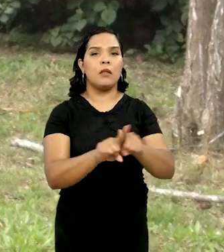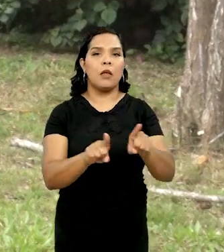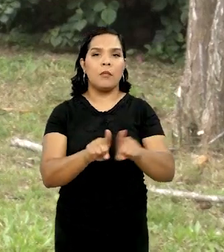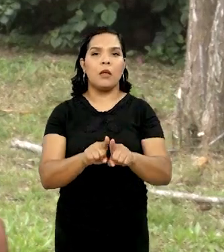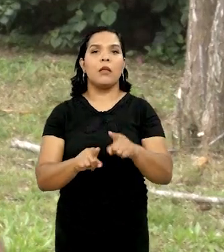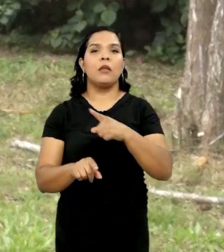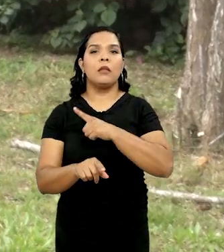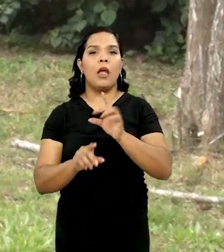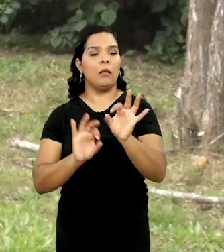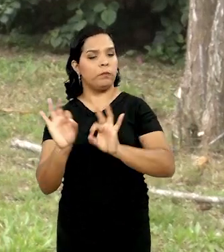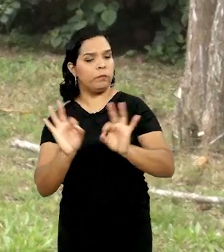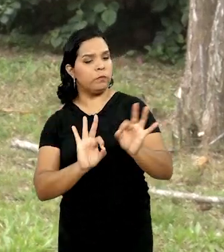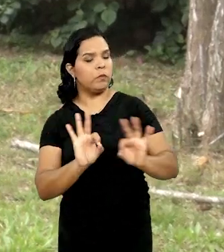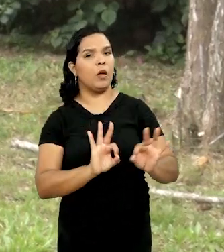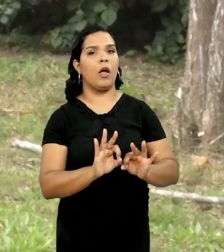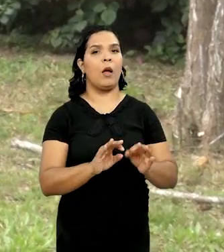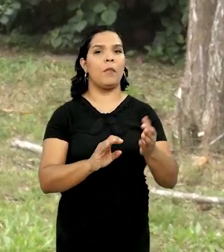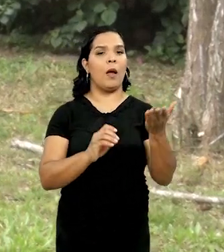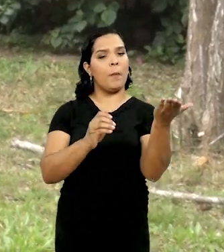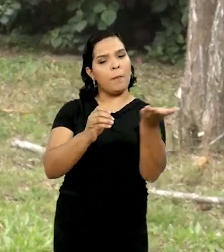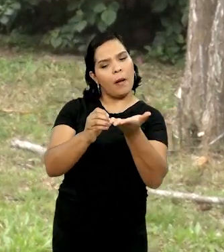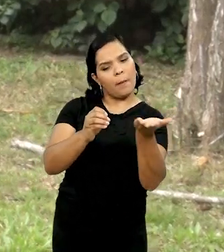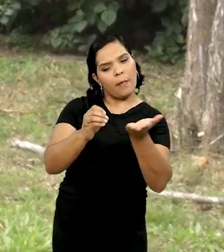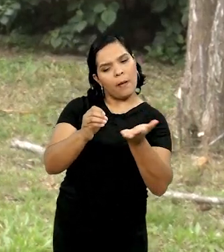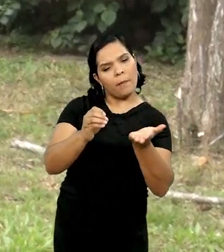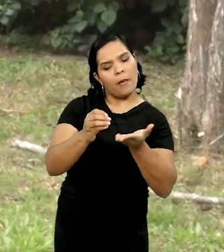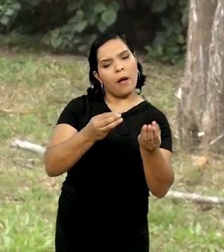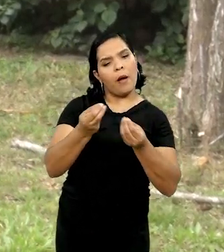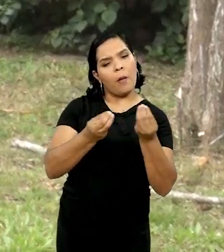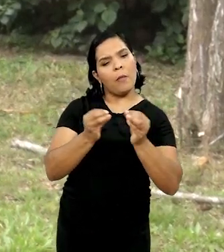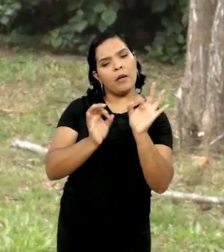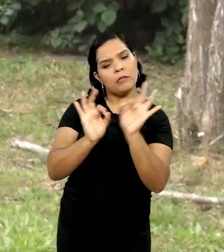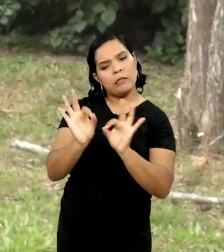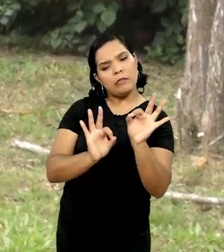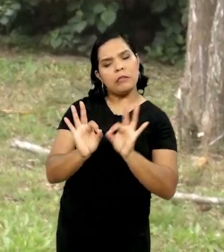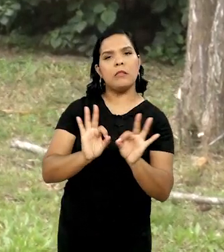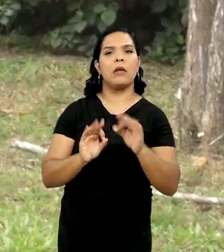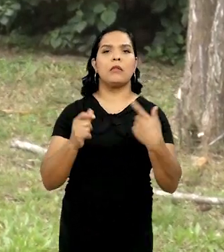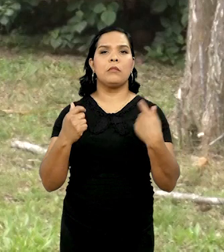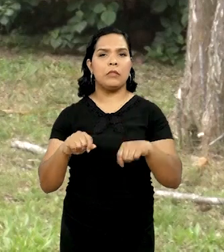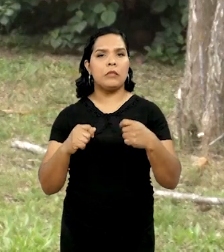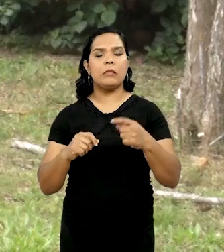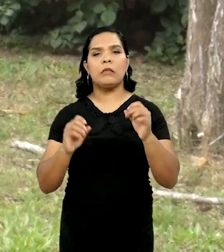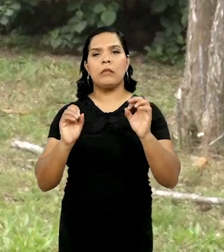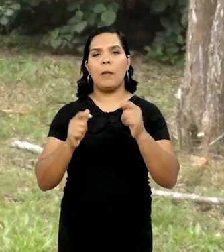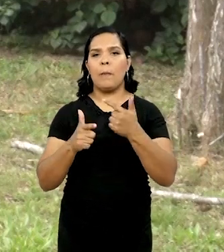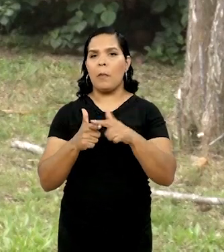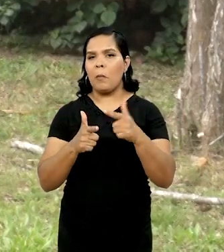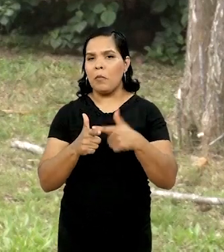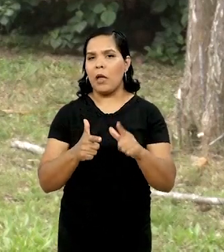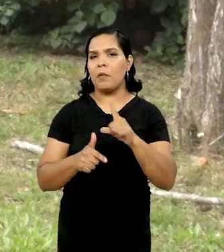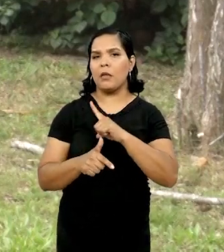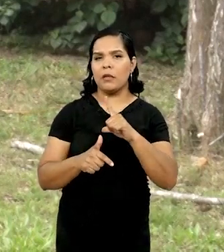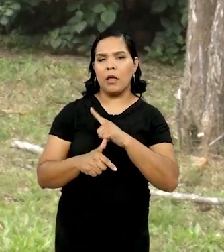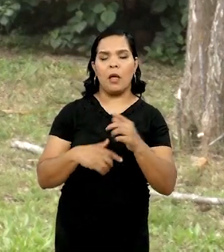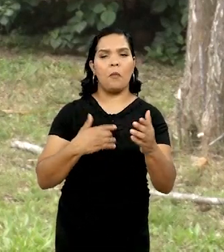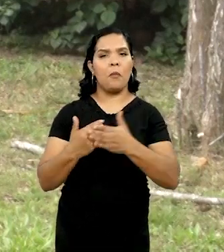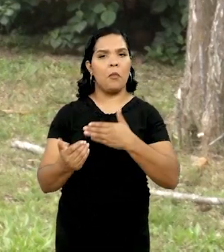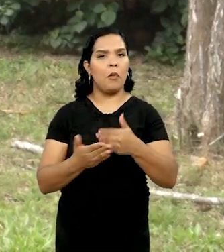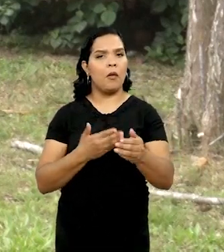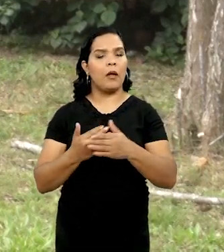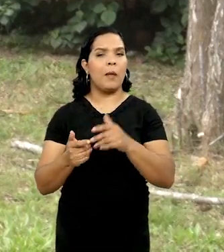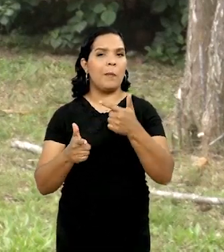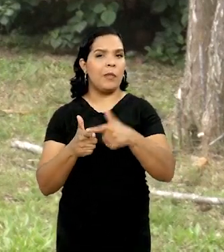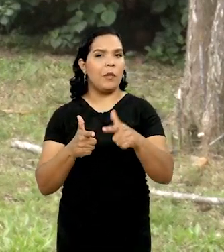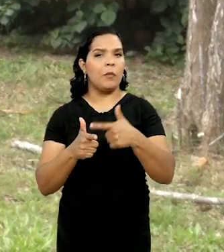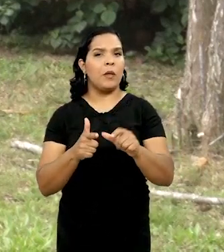Também tem a questão do manejo. Então, como podar? O é uma poda bem feita? O que é uma poda com problemas, né? Qualquer poda mal feita, ela